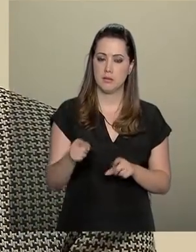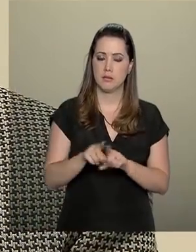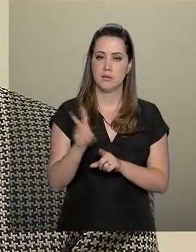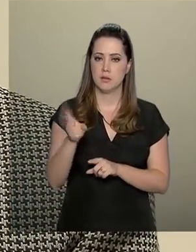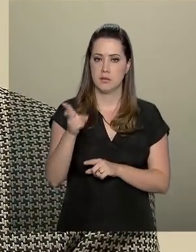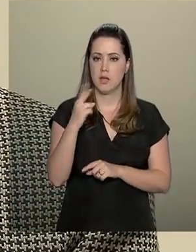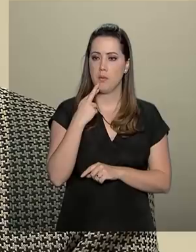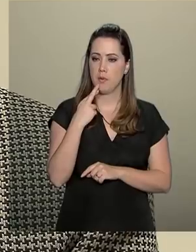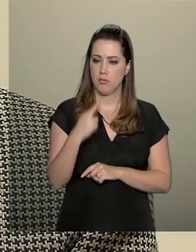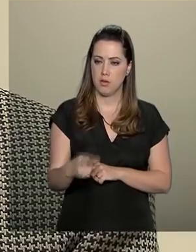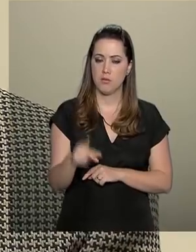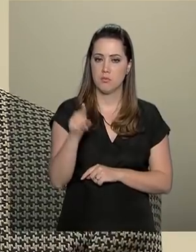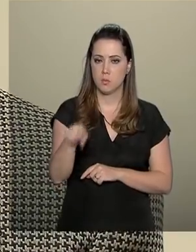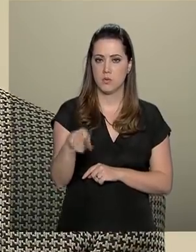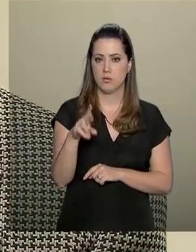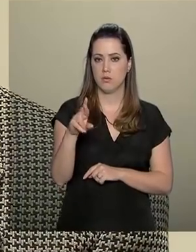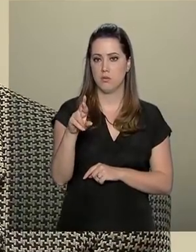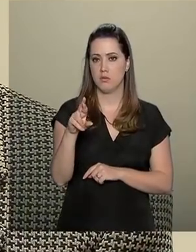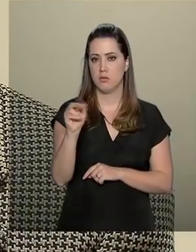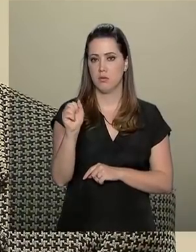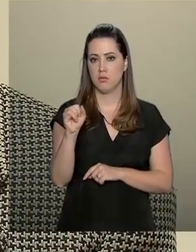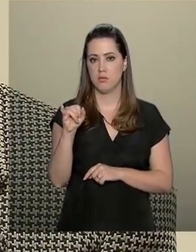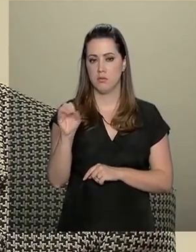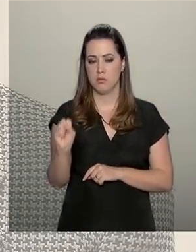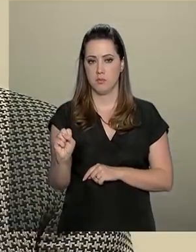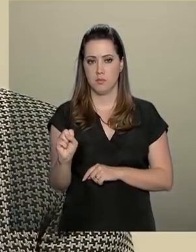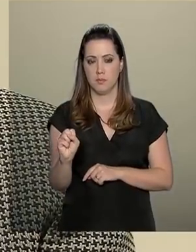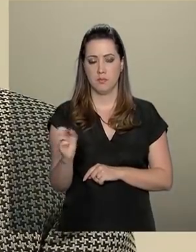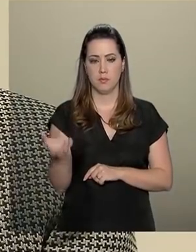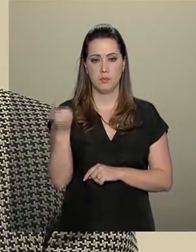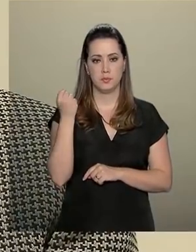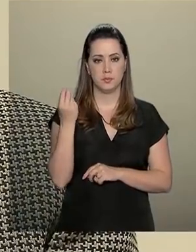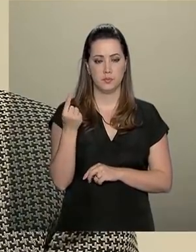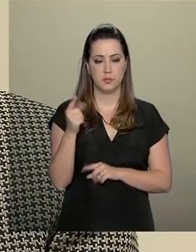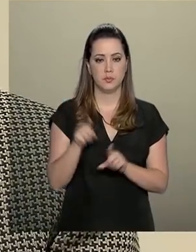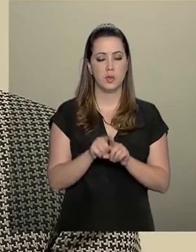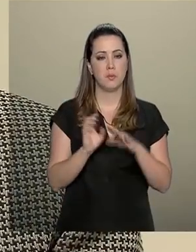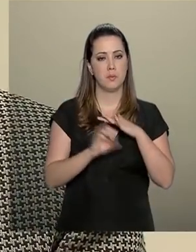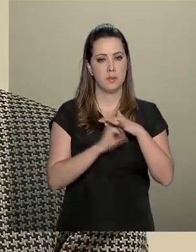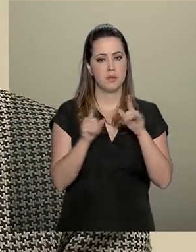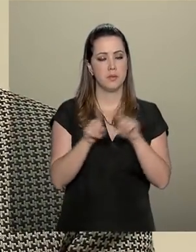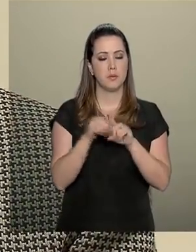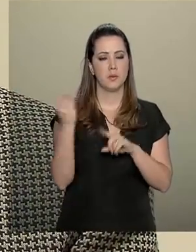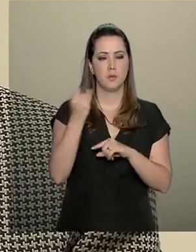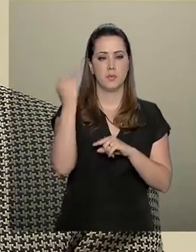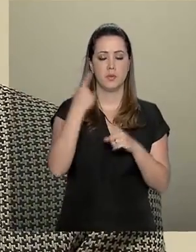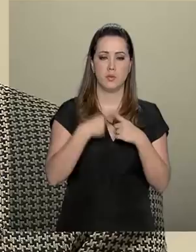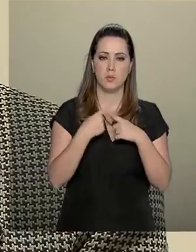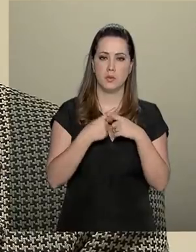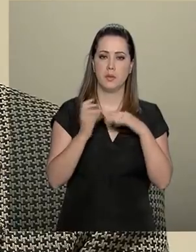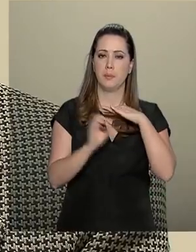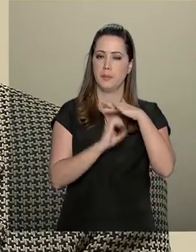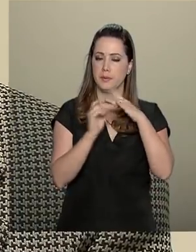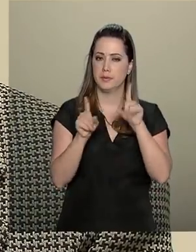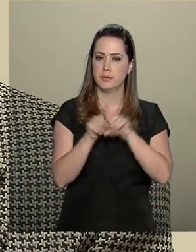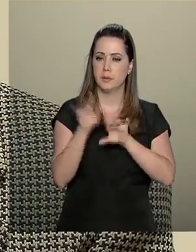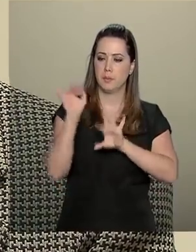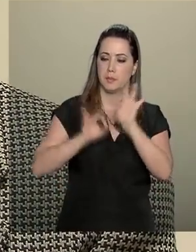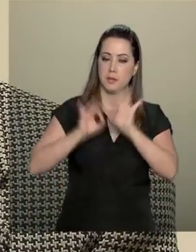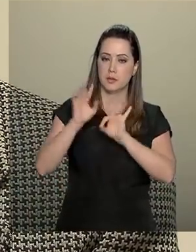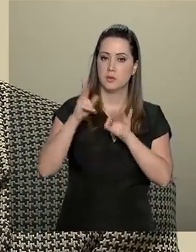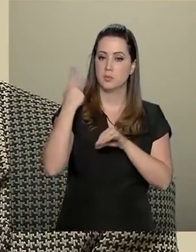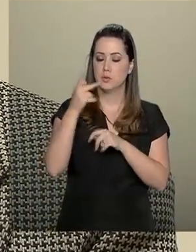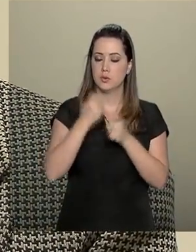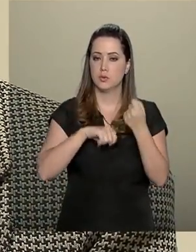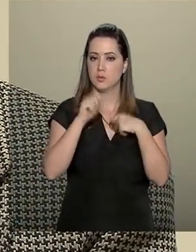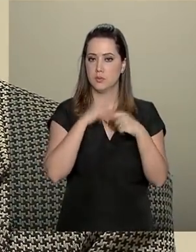declarado na RAIS, o trabalhador, para que ele possa receber esse benefício. Para as empresas, também é importante, porque o governo, com base na RAIS, também planeja políticas